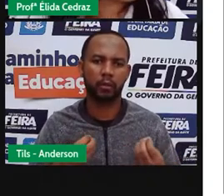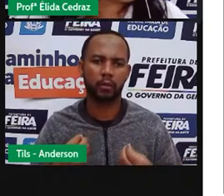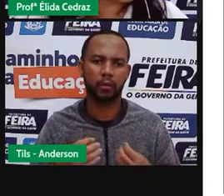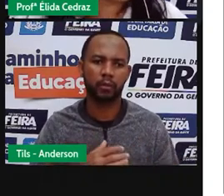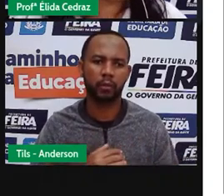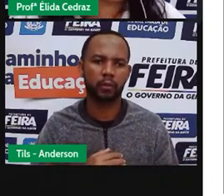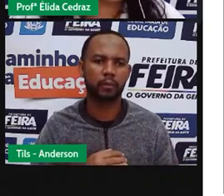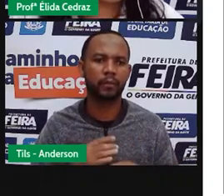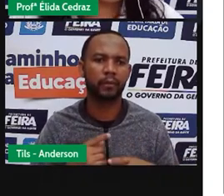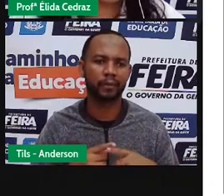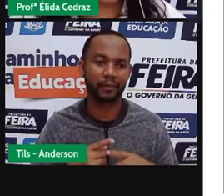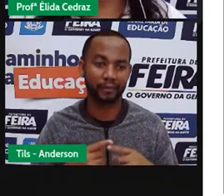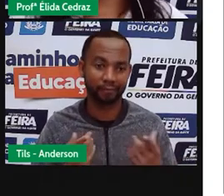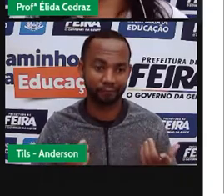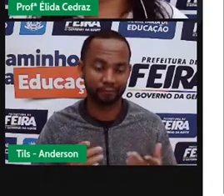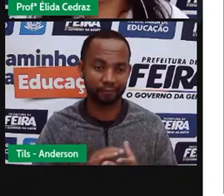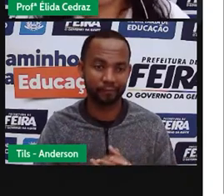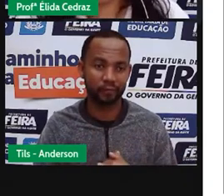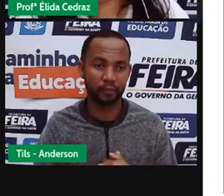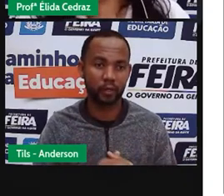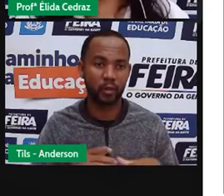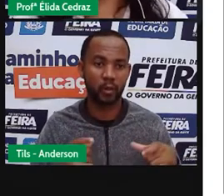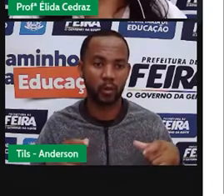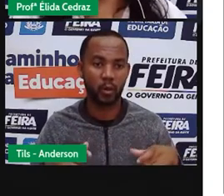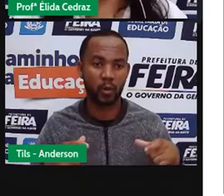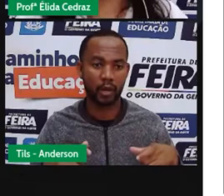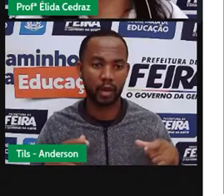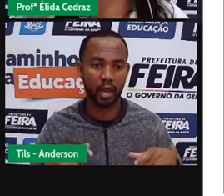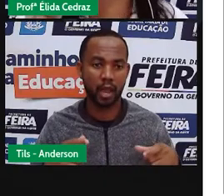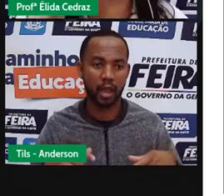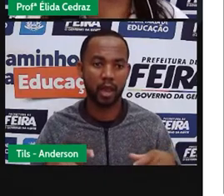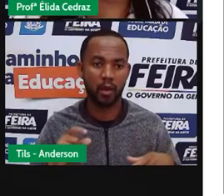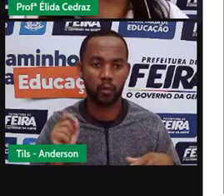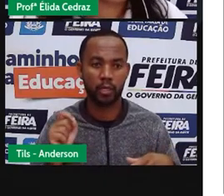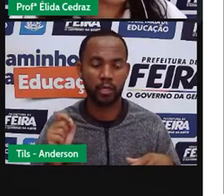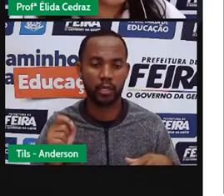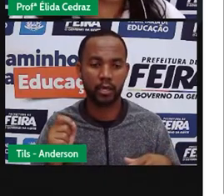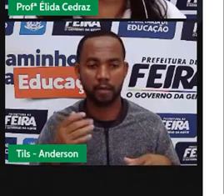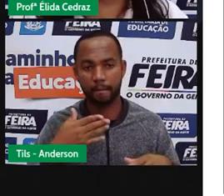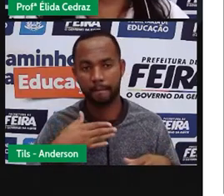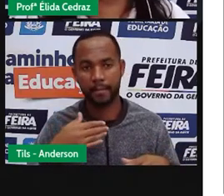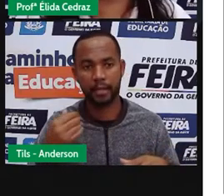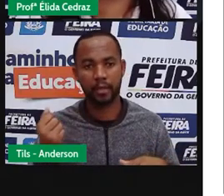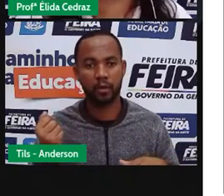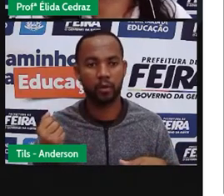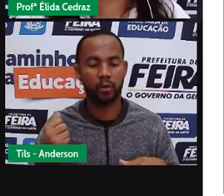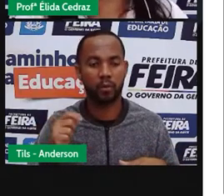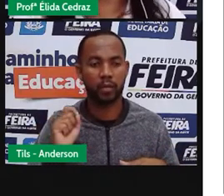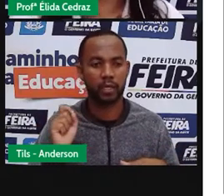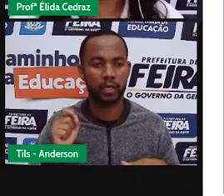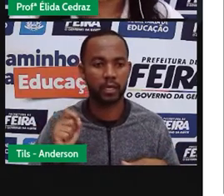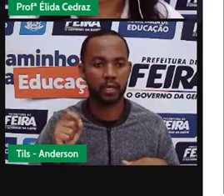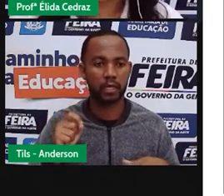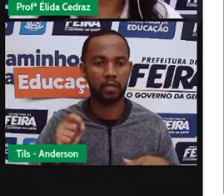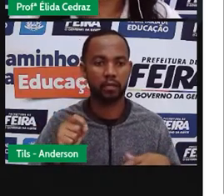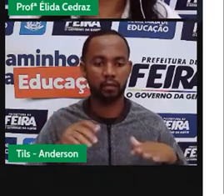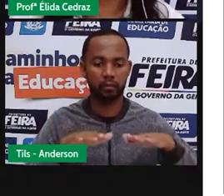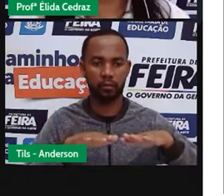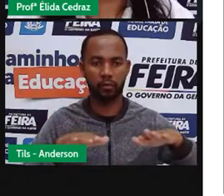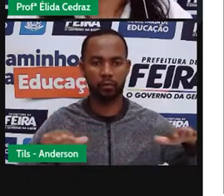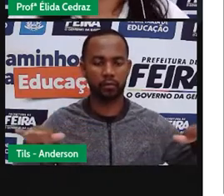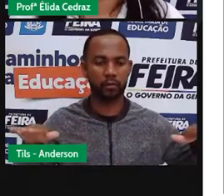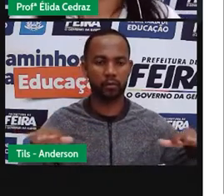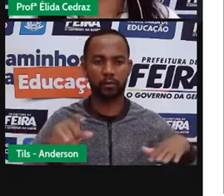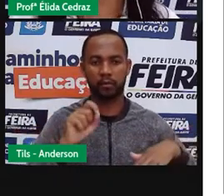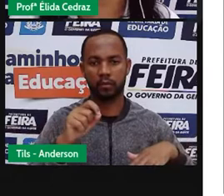Por que será? O local onde está sombreado, ou seja, está coberto com a sombra,